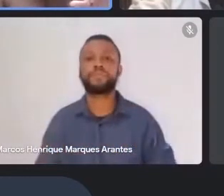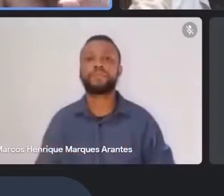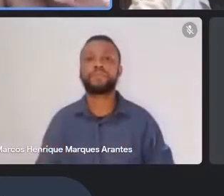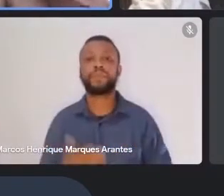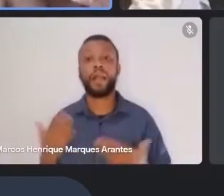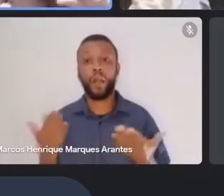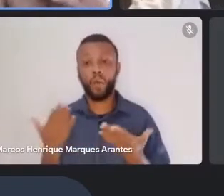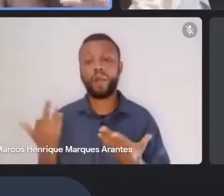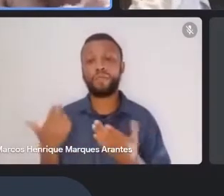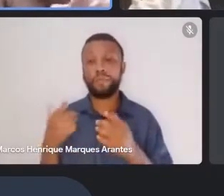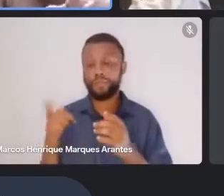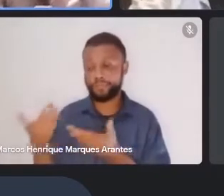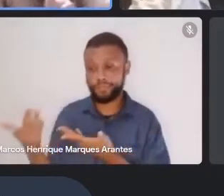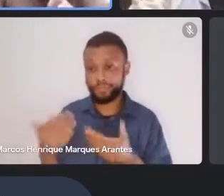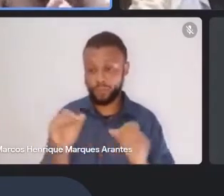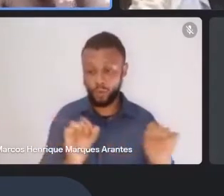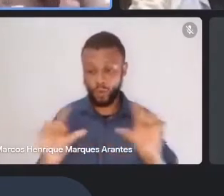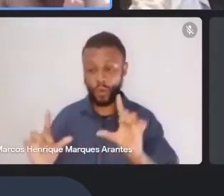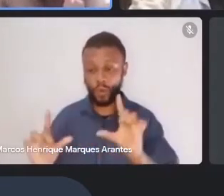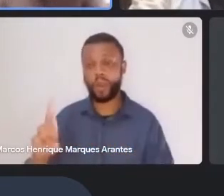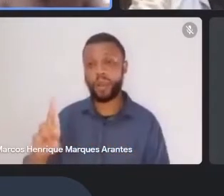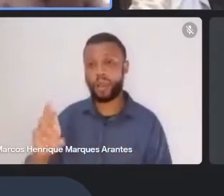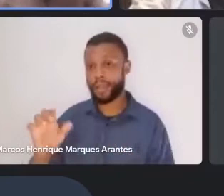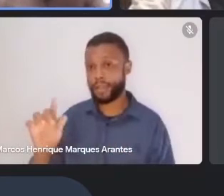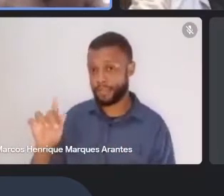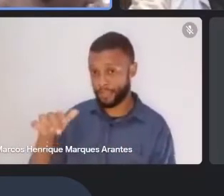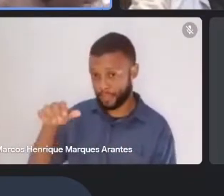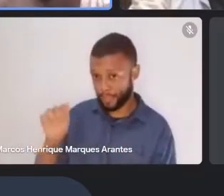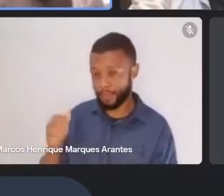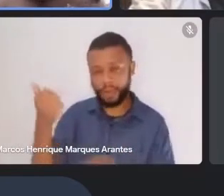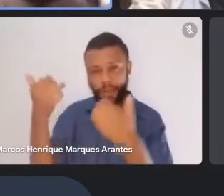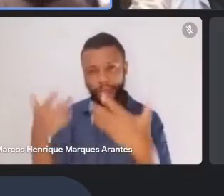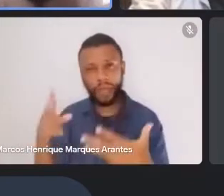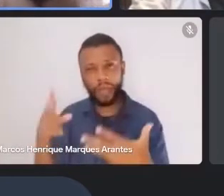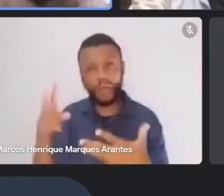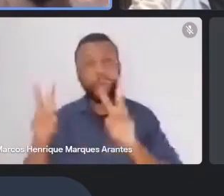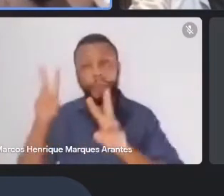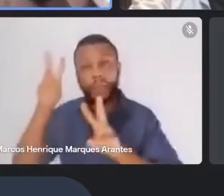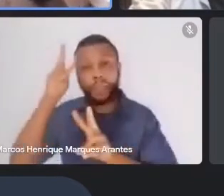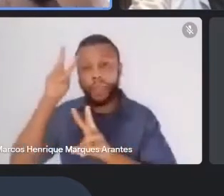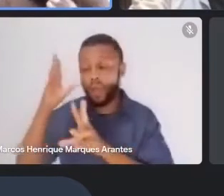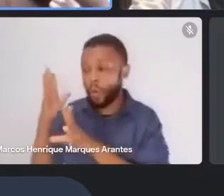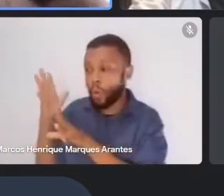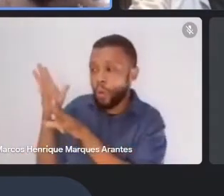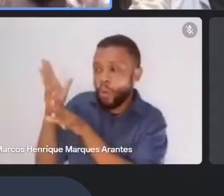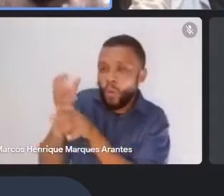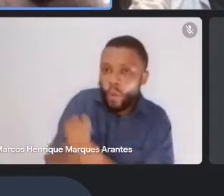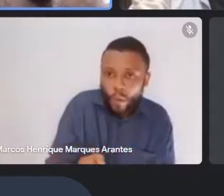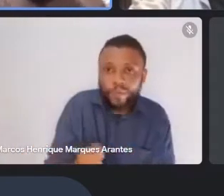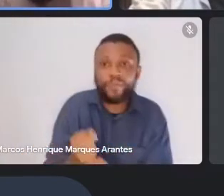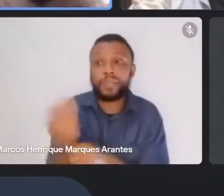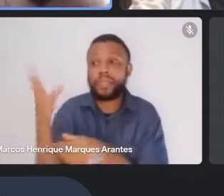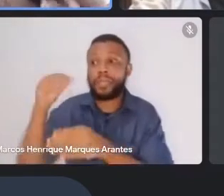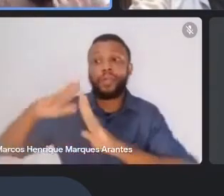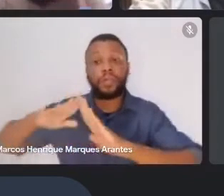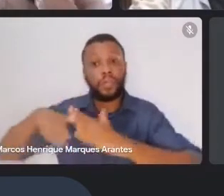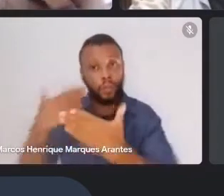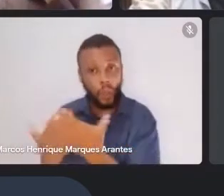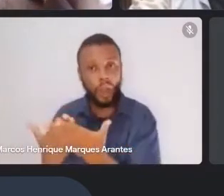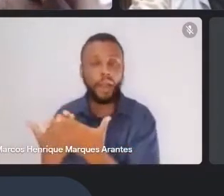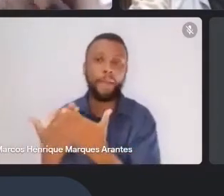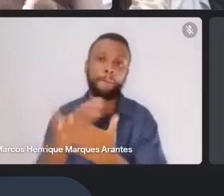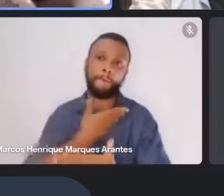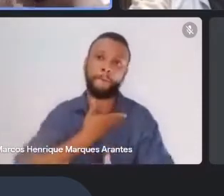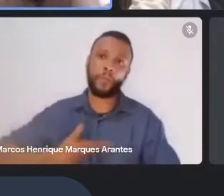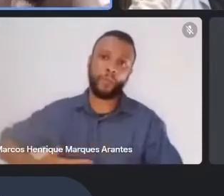Regina, só para ela falar um pouquinho, sobre essa perspectiva das caravanas e a inserção na escola pública básica brasileira, principalmente na